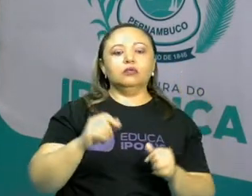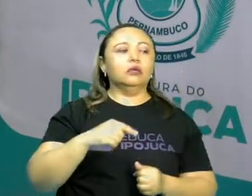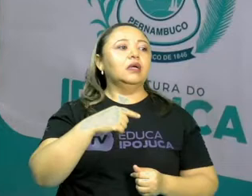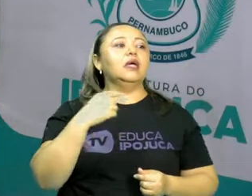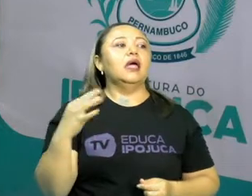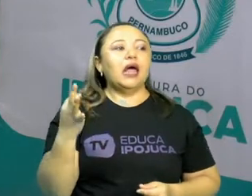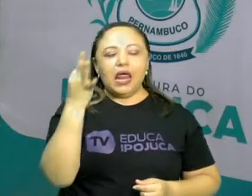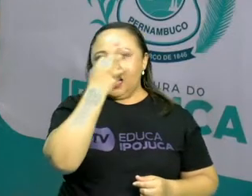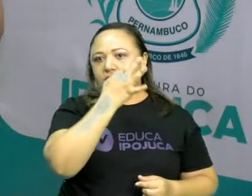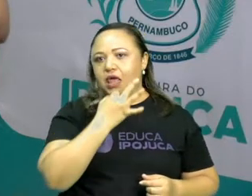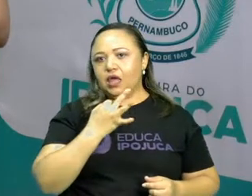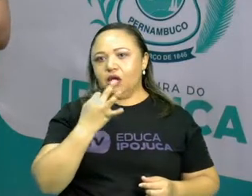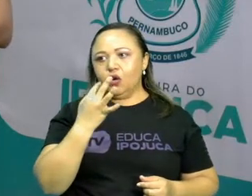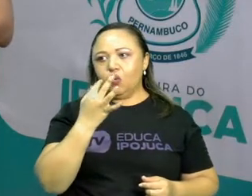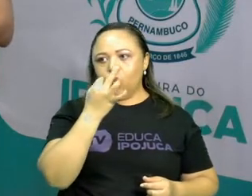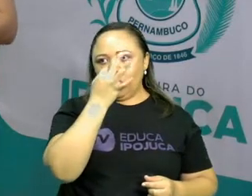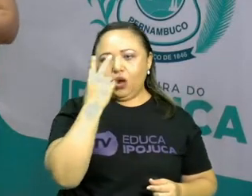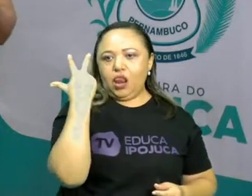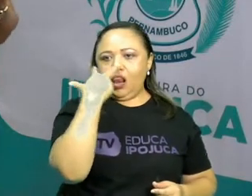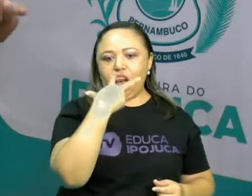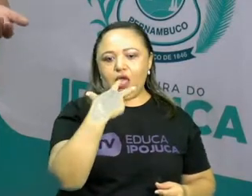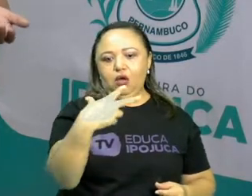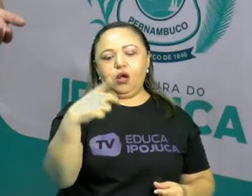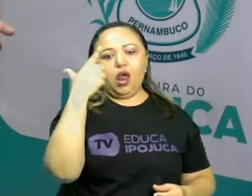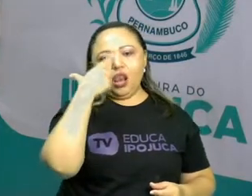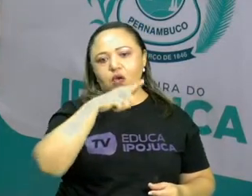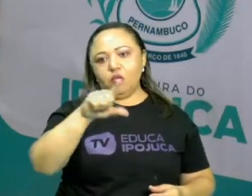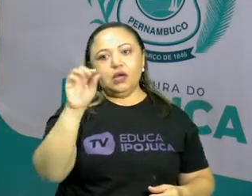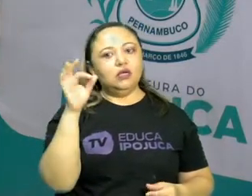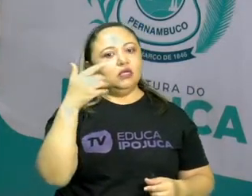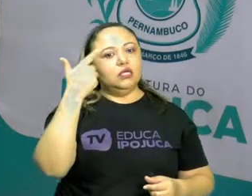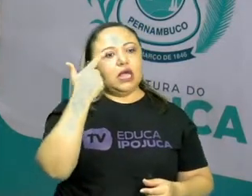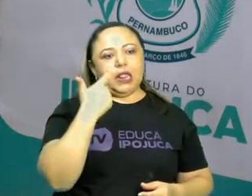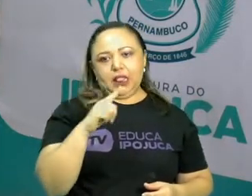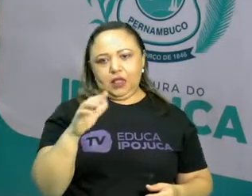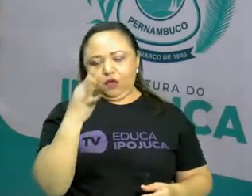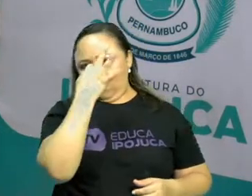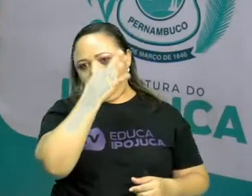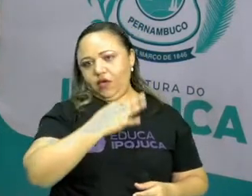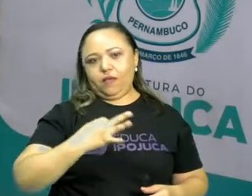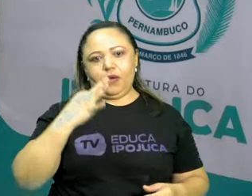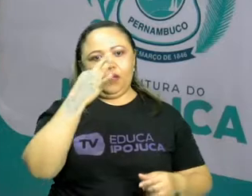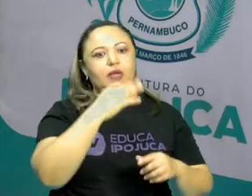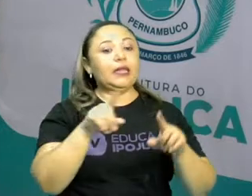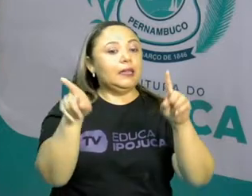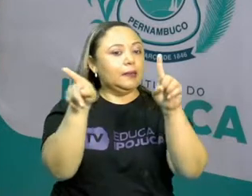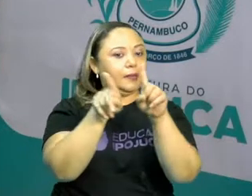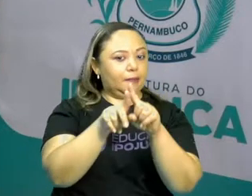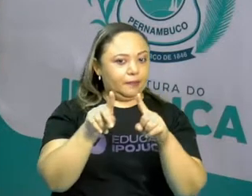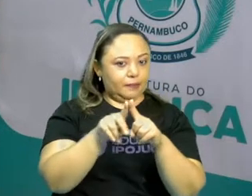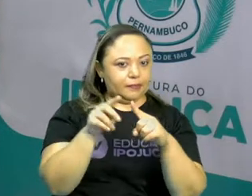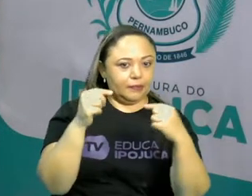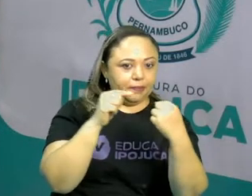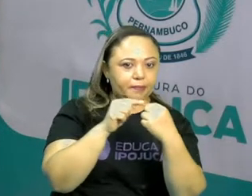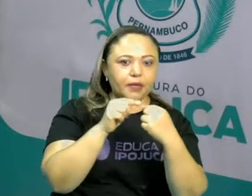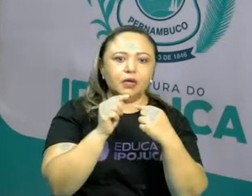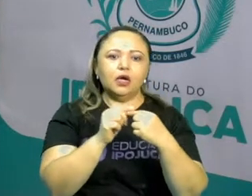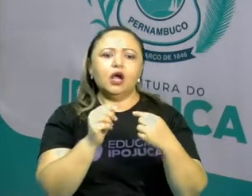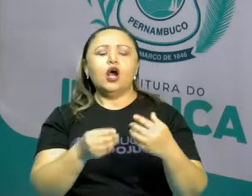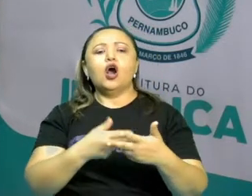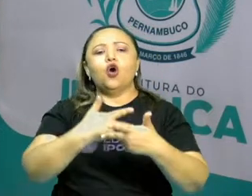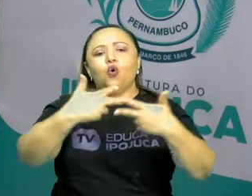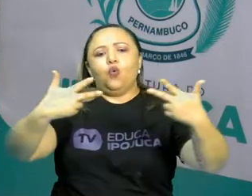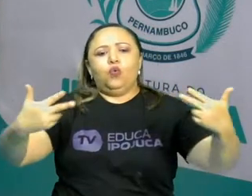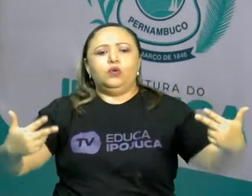E faz referência a um fato relevante e atual, certo? Pode ser falar sobre